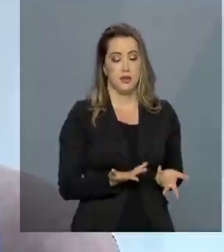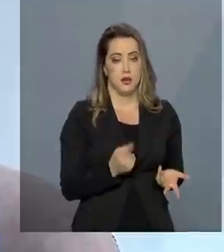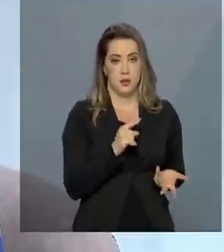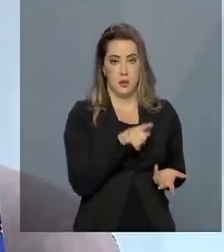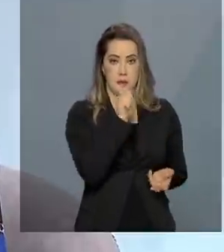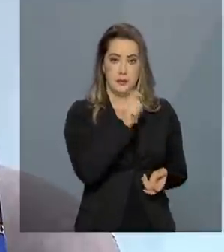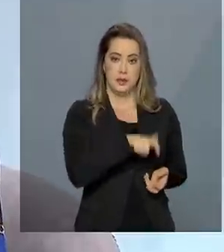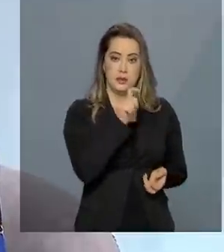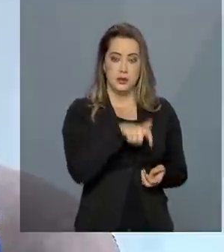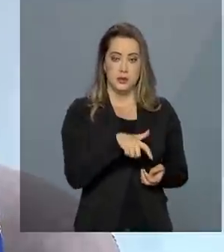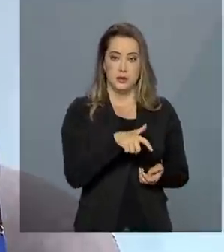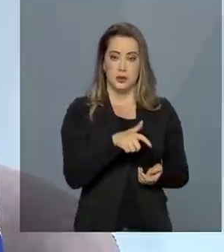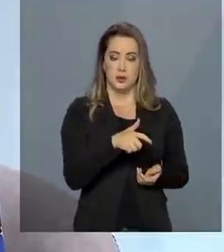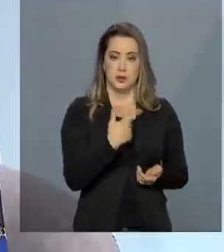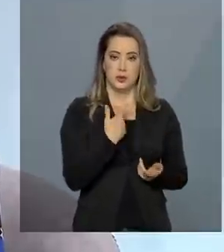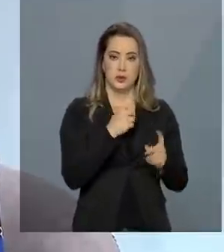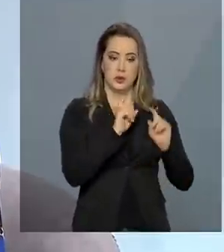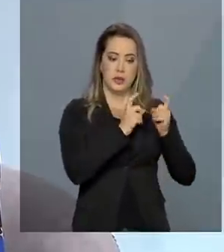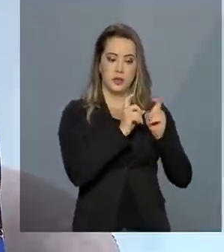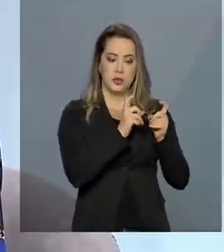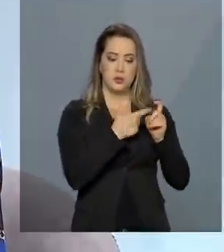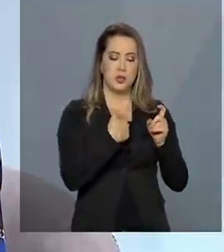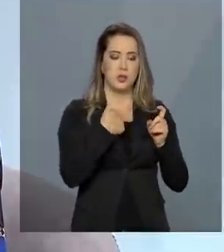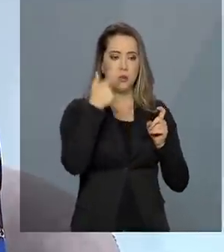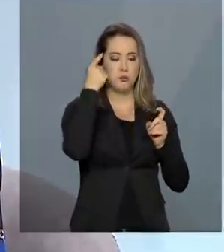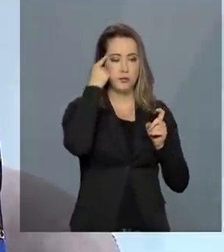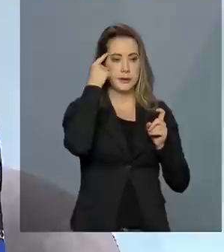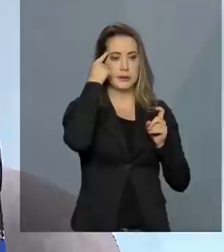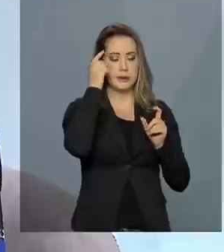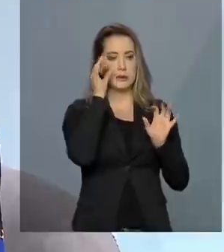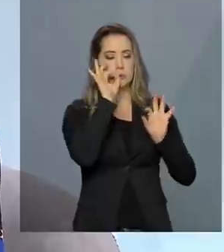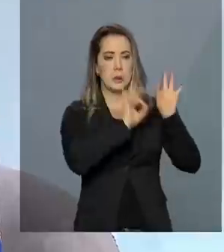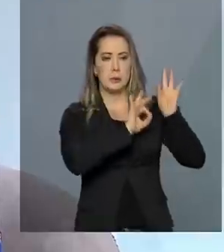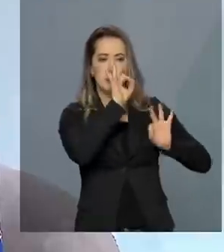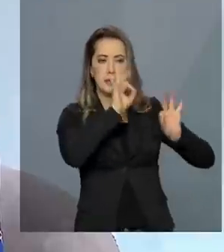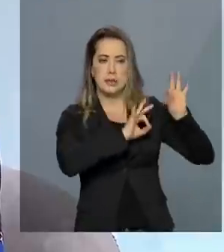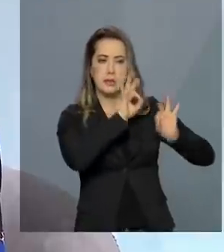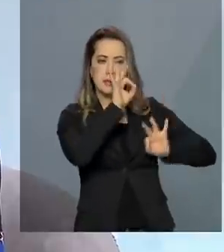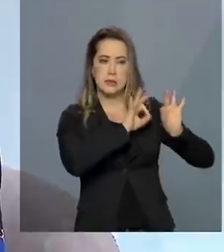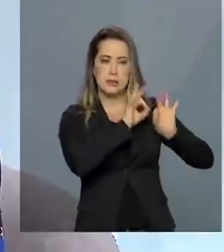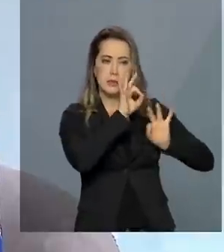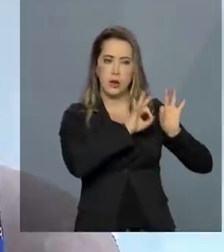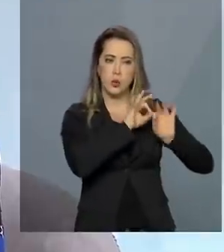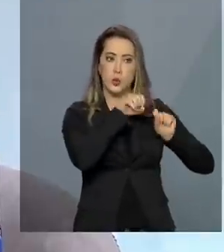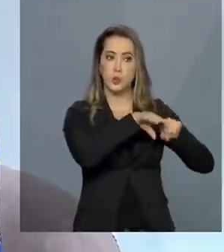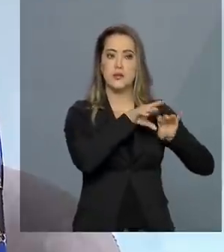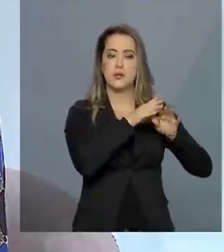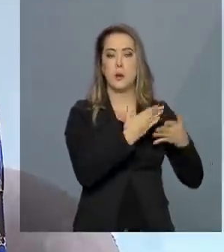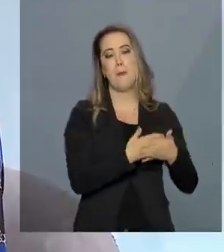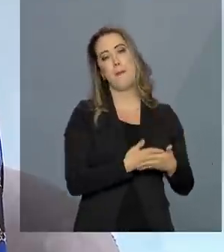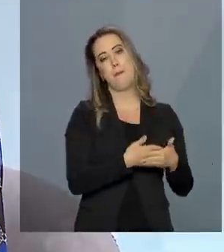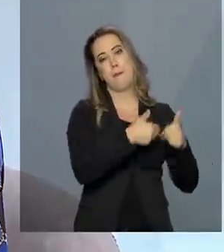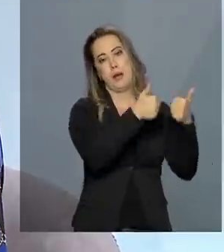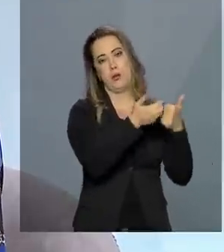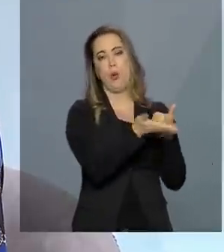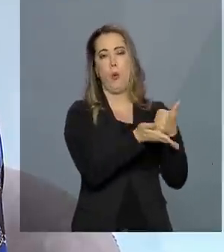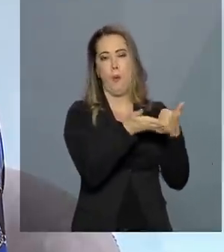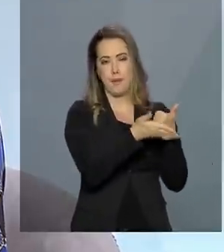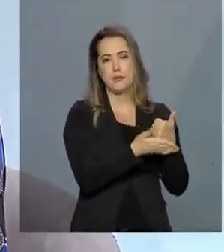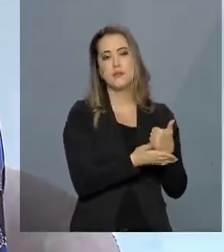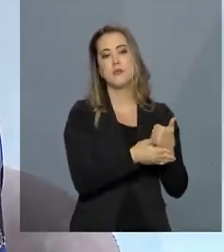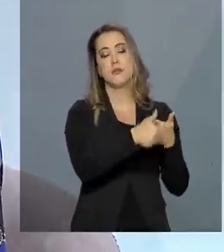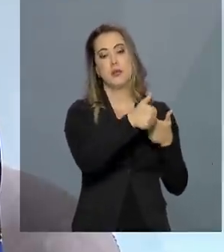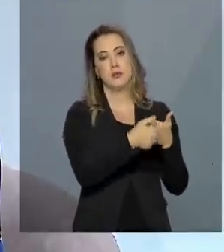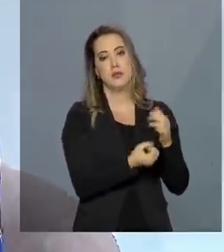consigam construir projetos pedagógicos mais estruturados e, com isso, gerar